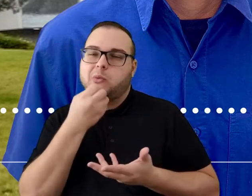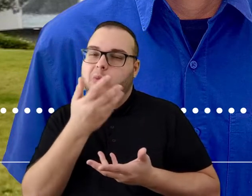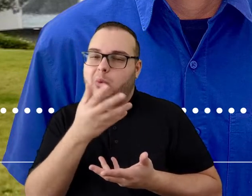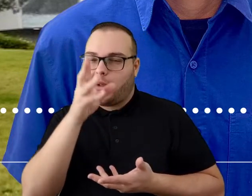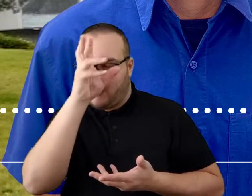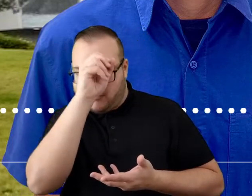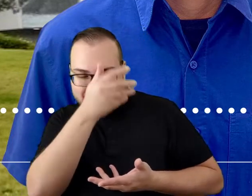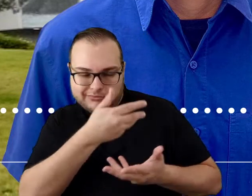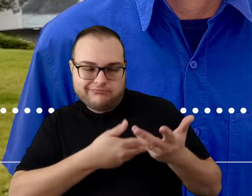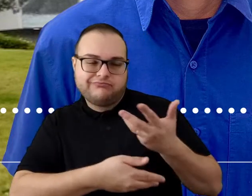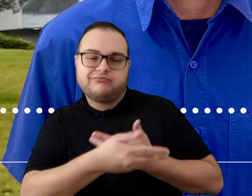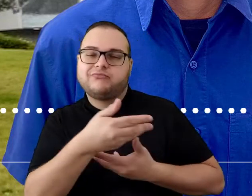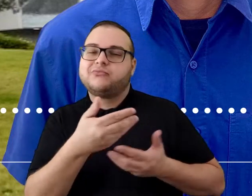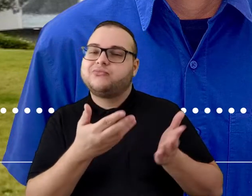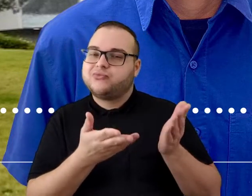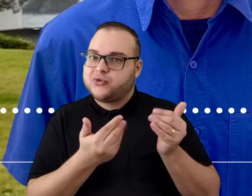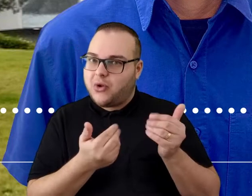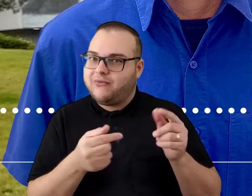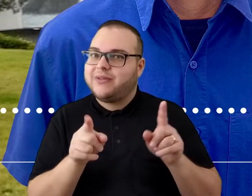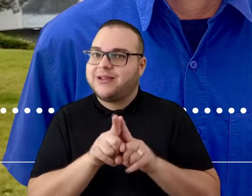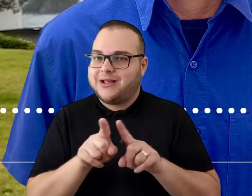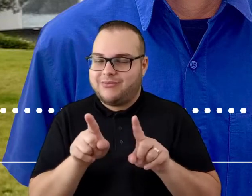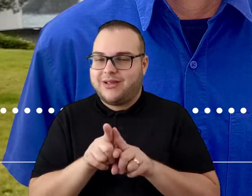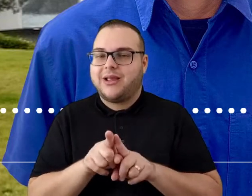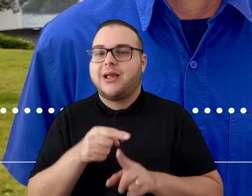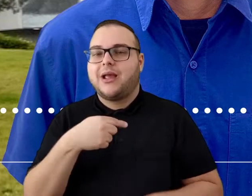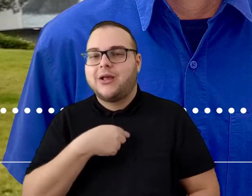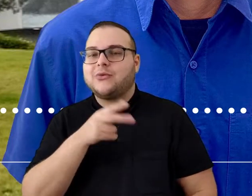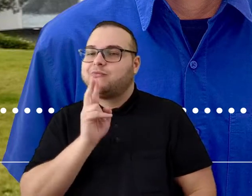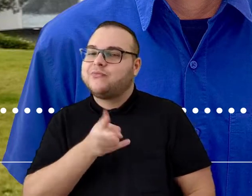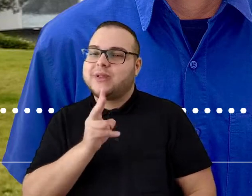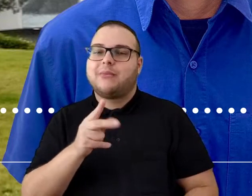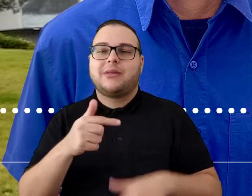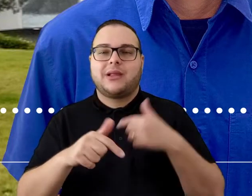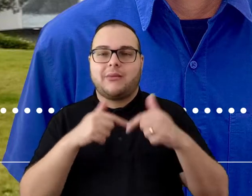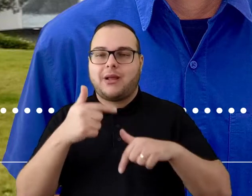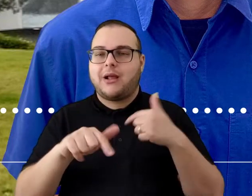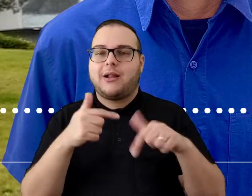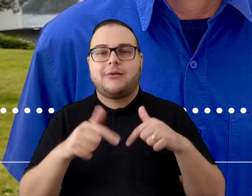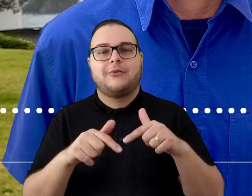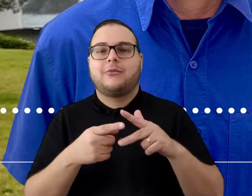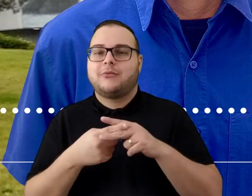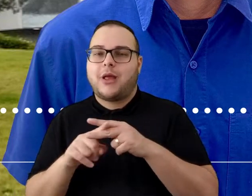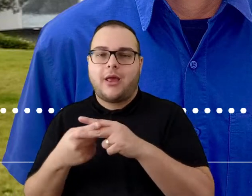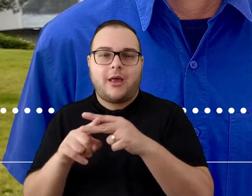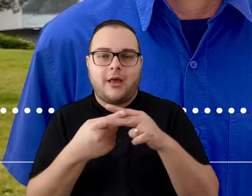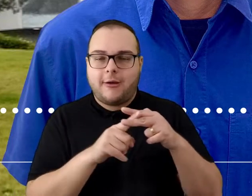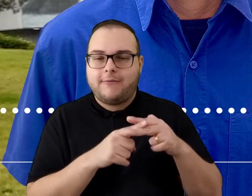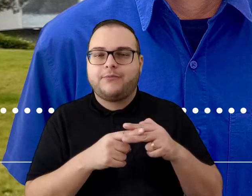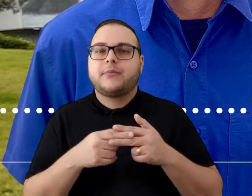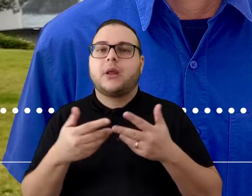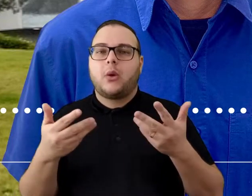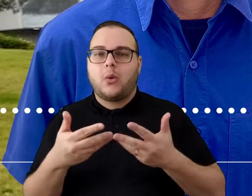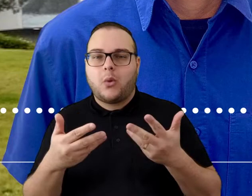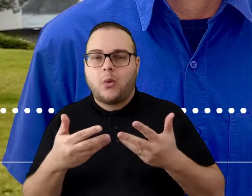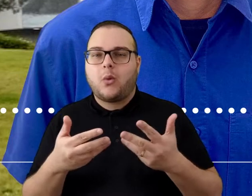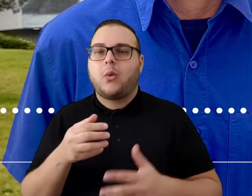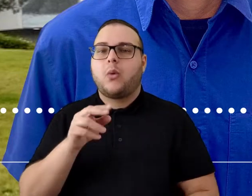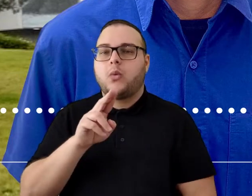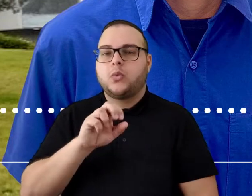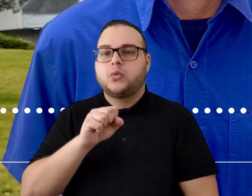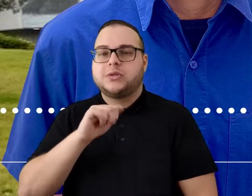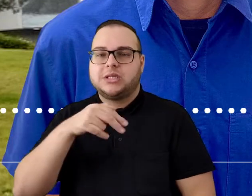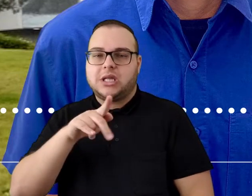sempre estou aprendendo com eles também. Até eu falo nas reuniões lá, né? Eu sempre trabalhei com manutenção, Agora estou trabalhando com usinagem,